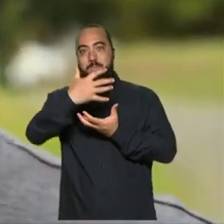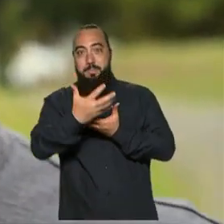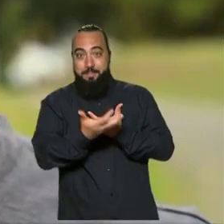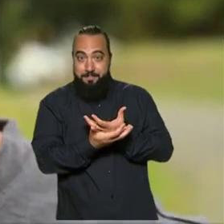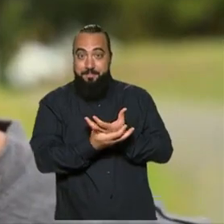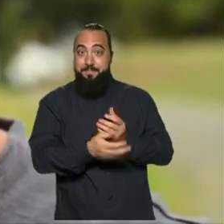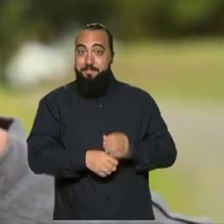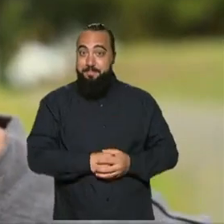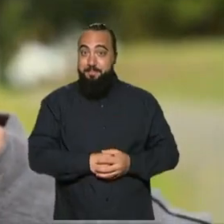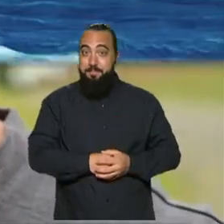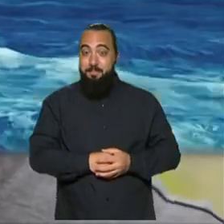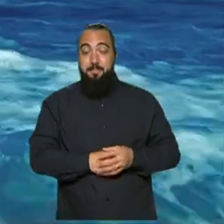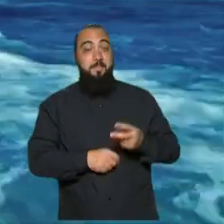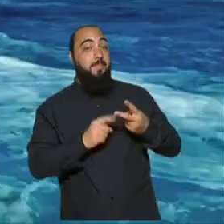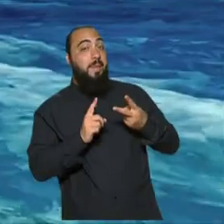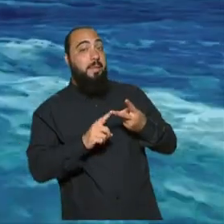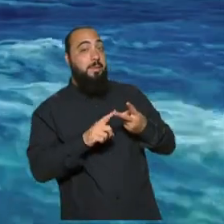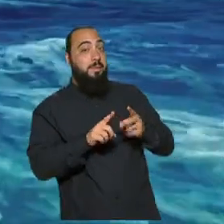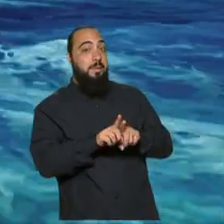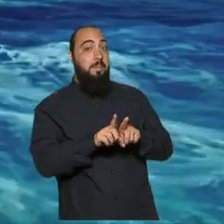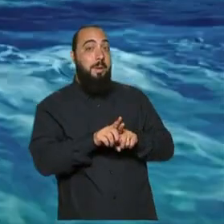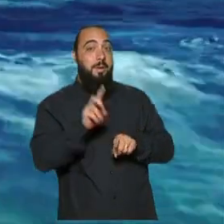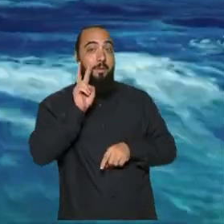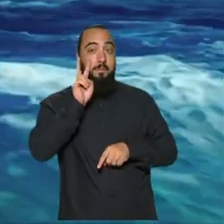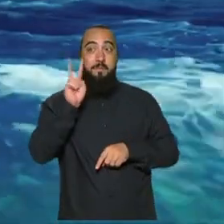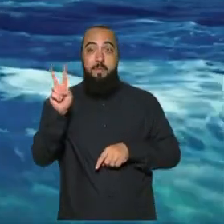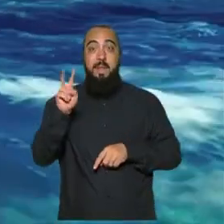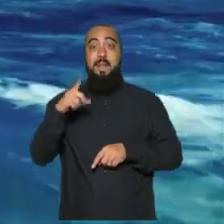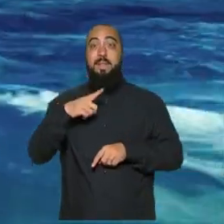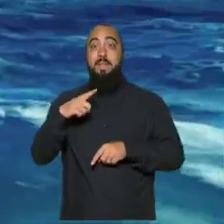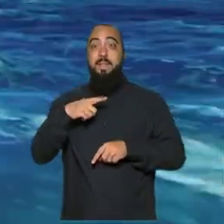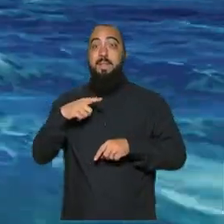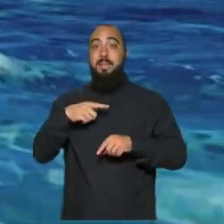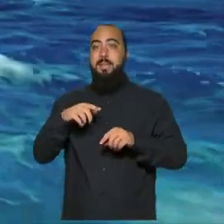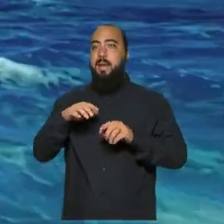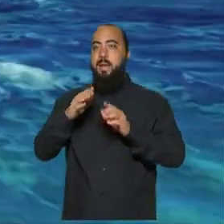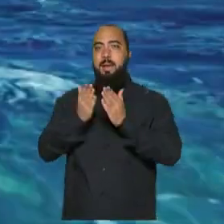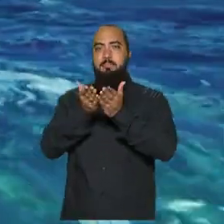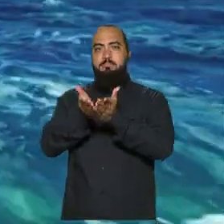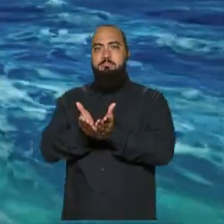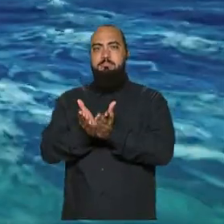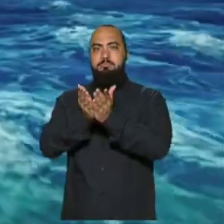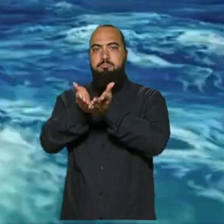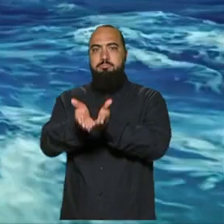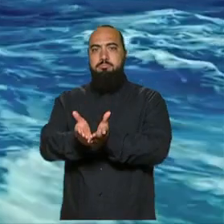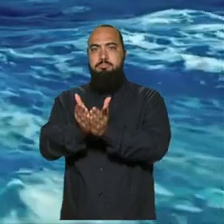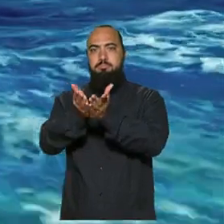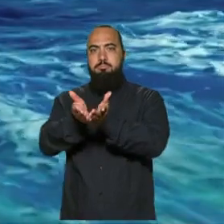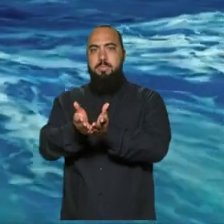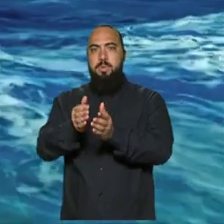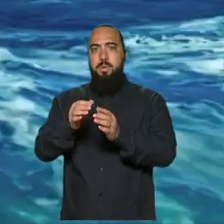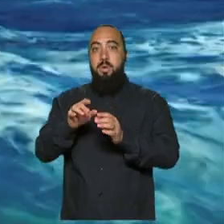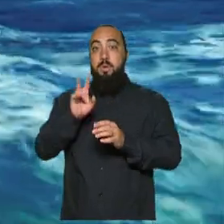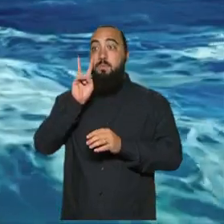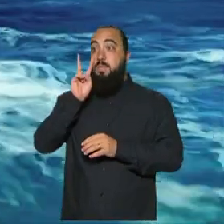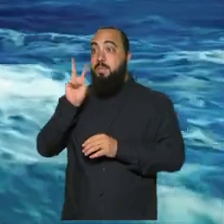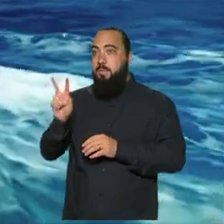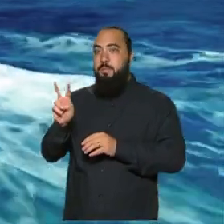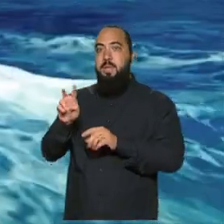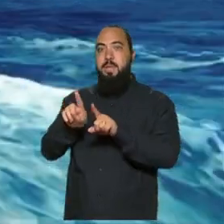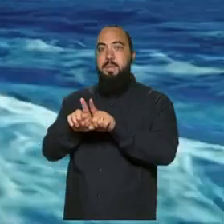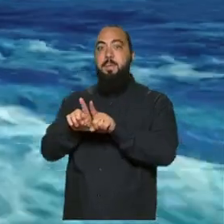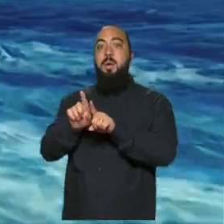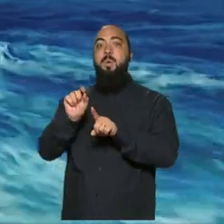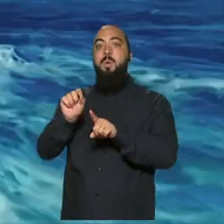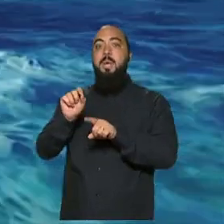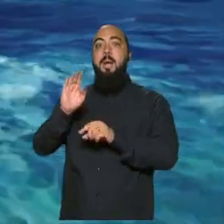indicativo bastante interessante é você se aproximar de um litoral montanhoso embarcado. Você percebe o seguinte fato.